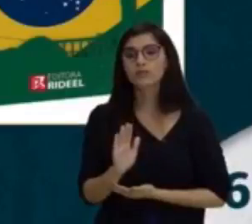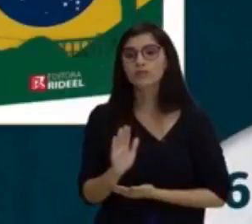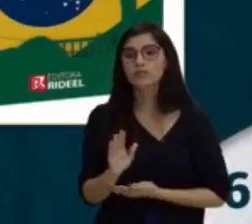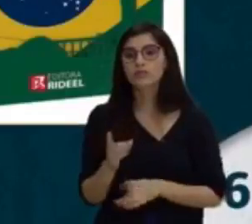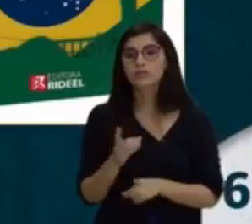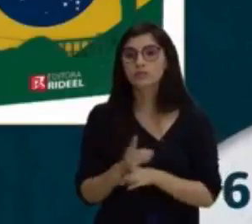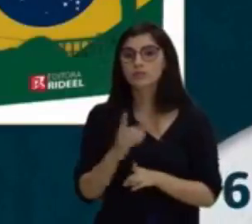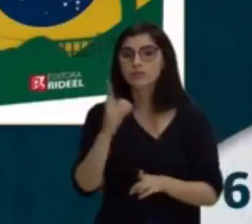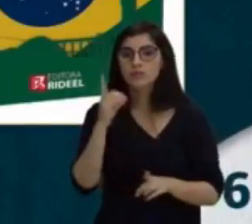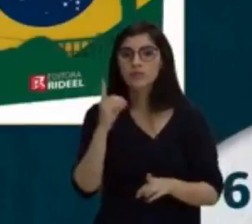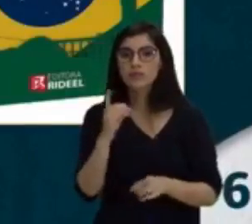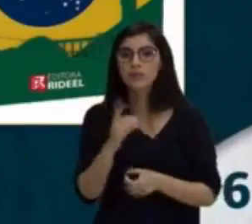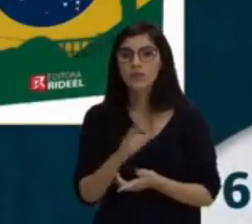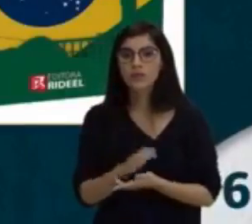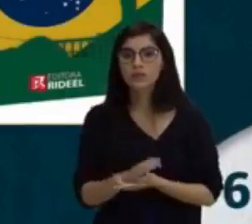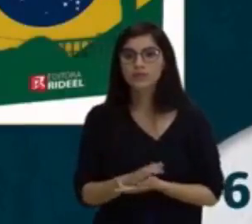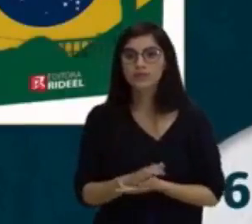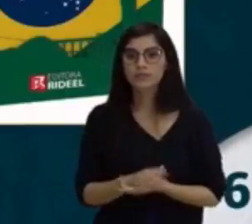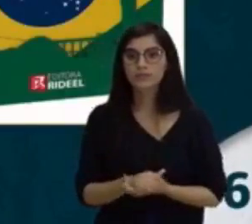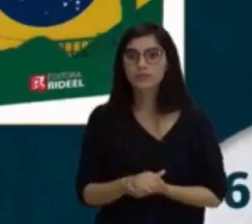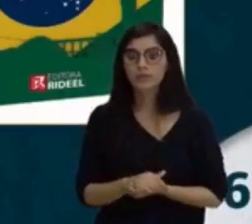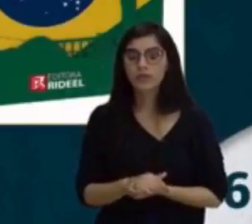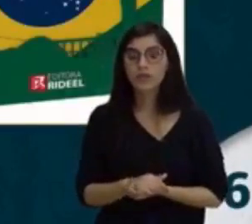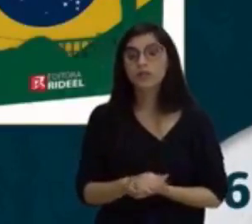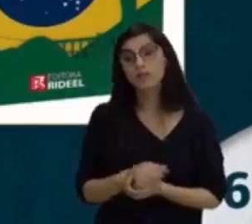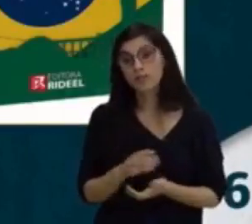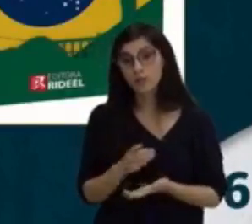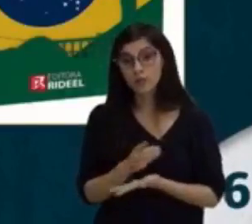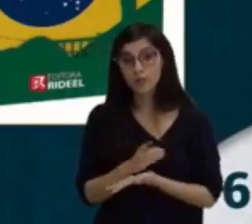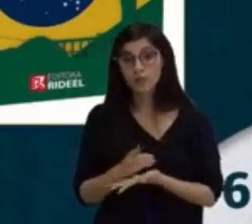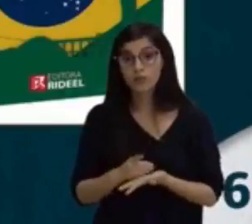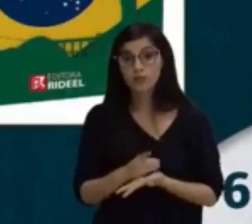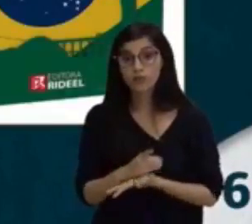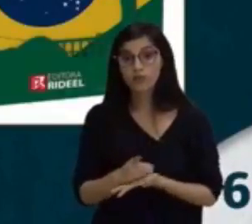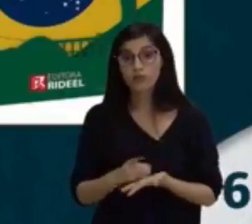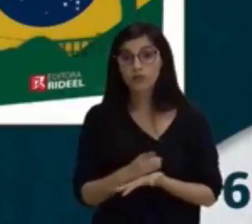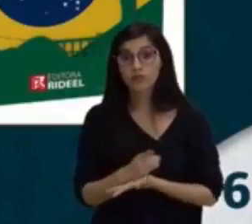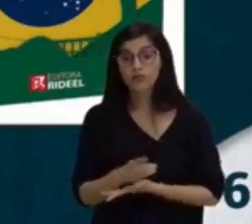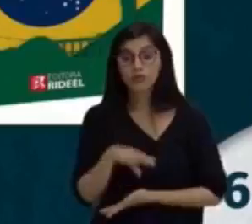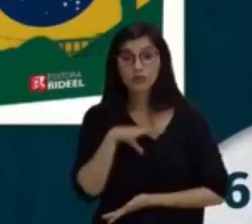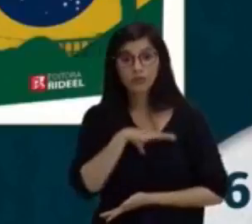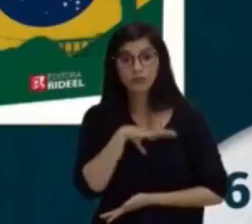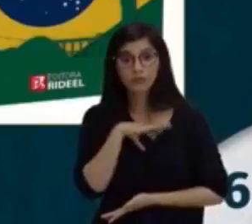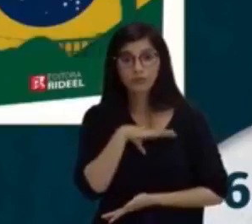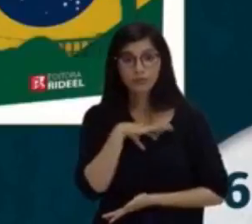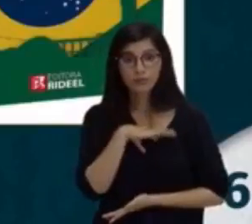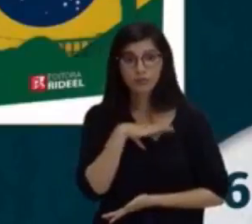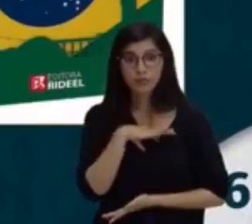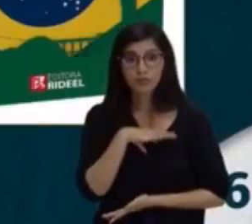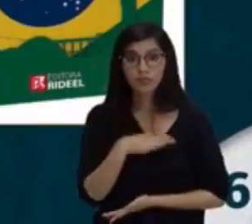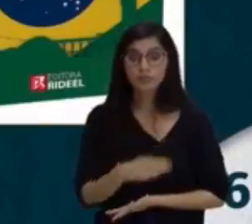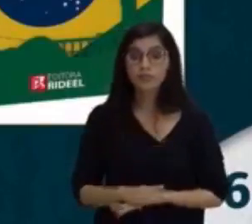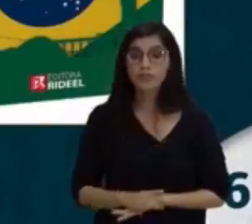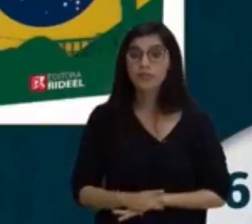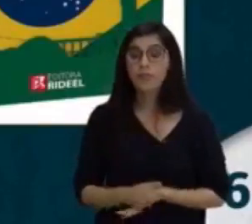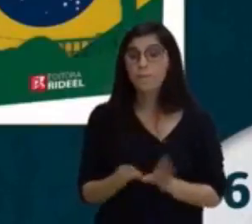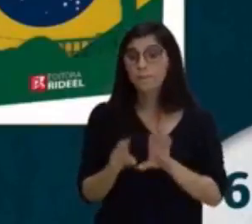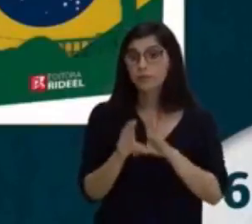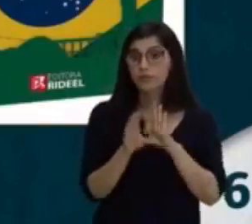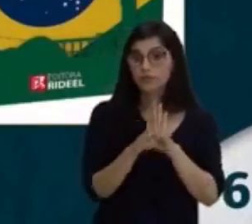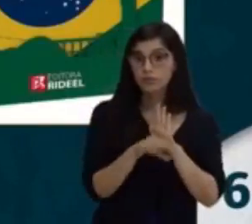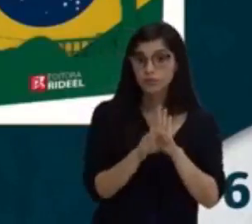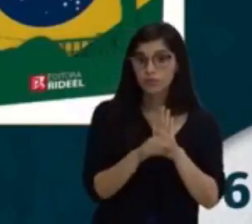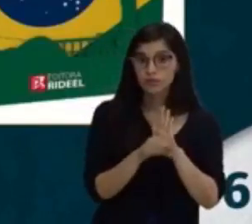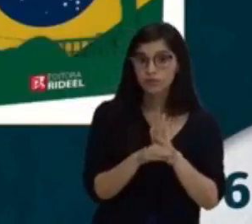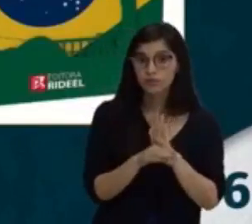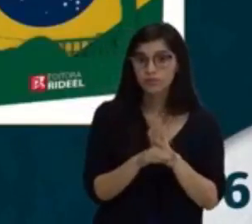melhor do que o dicionário da língua portuguesa, para nos trazer alguns conceitos, né?